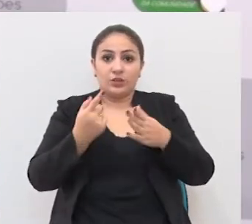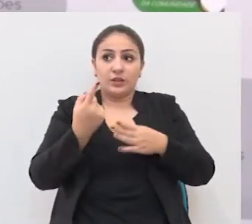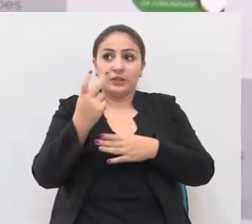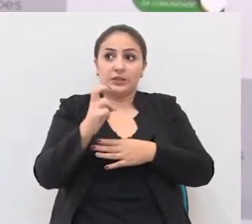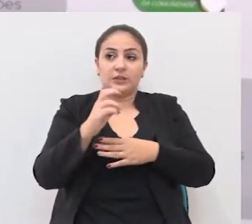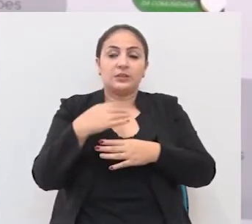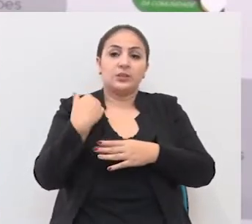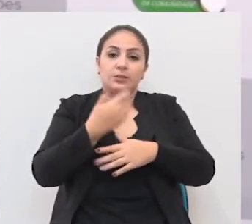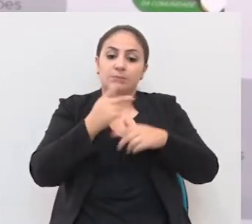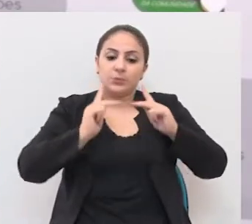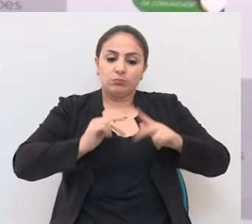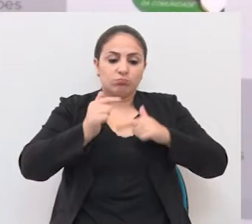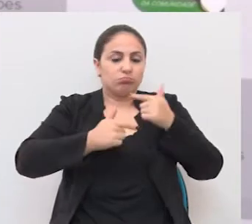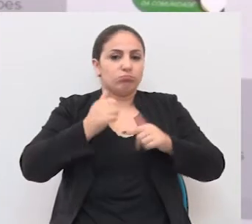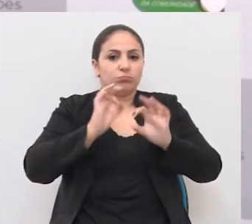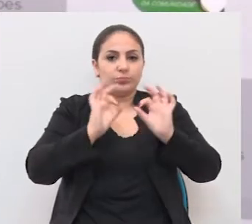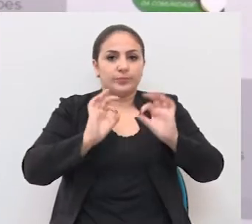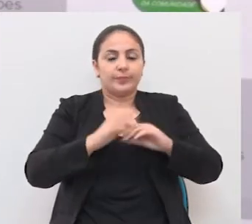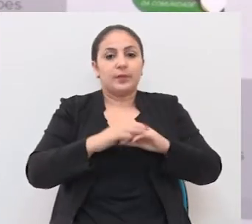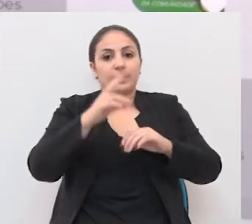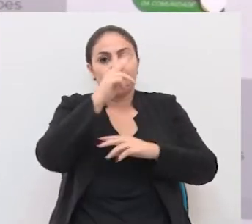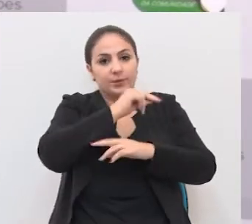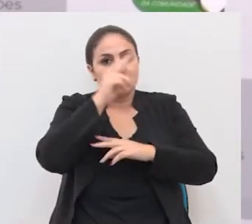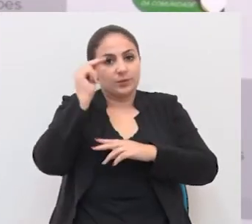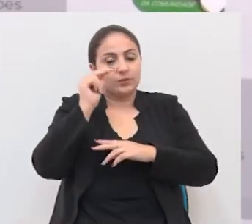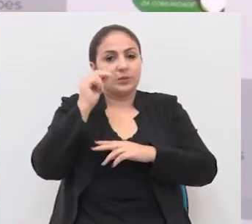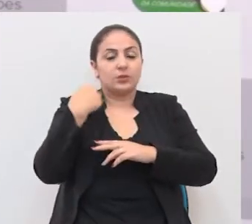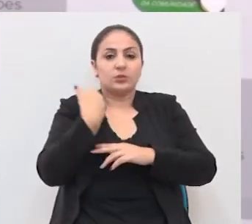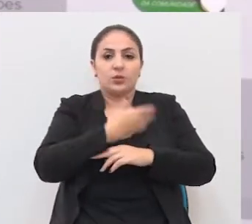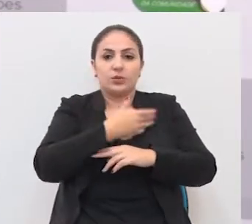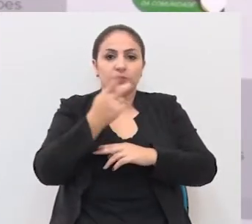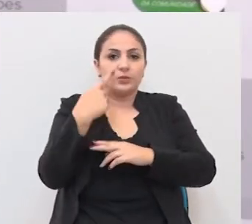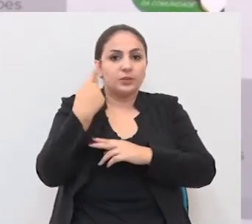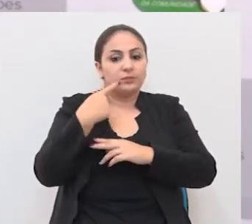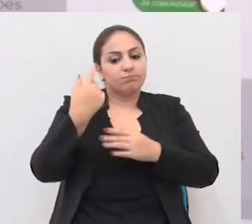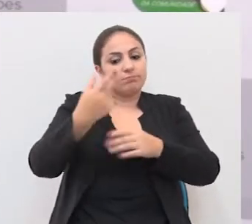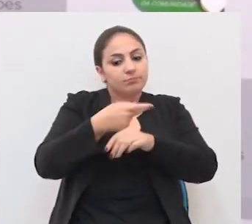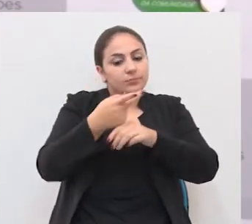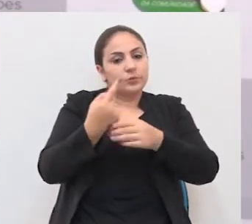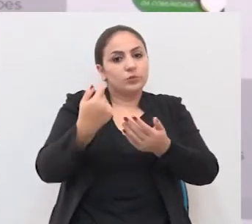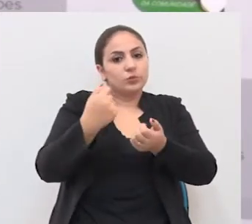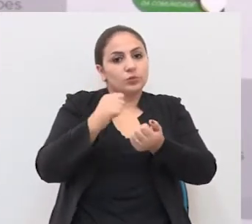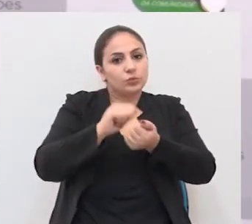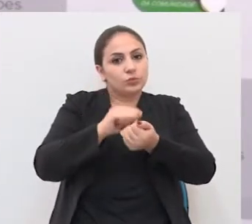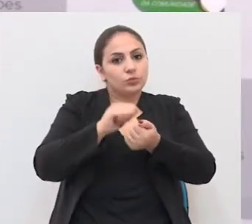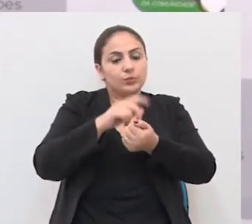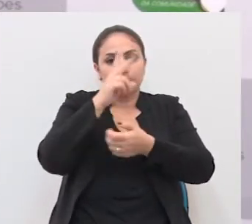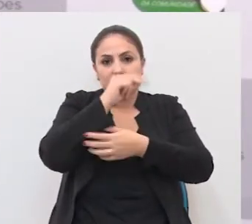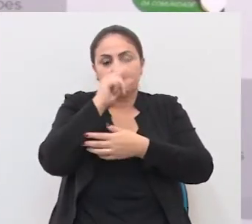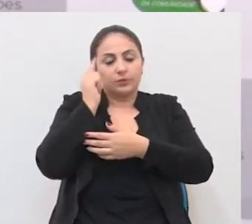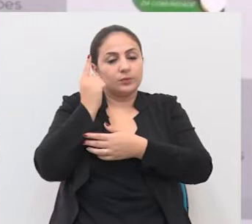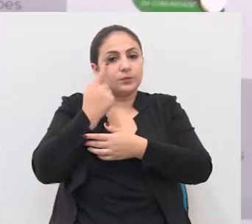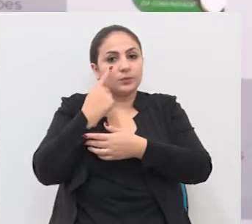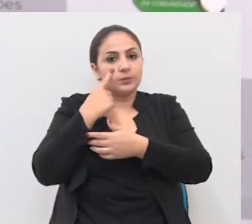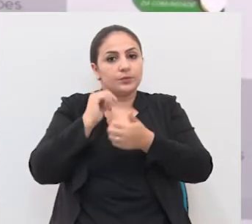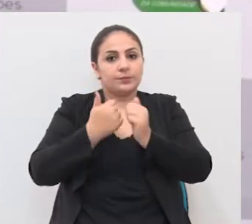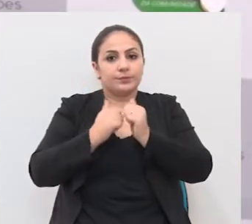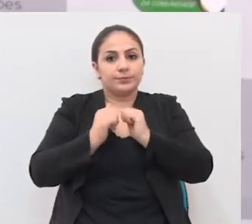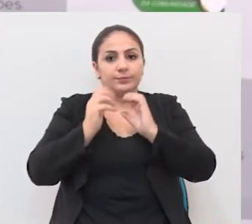quinze, os trabalhadores ainda não receberam. A Prefeitura Municipal e nós, vereadores, procuramos o Executivo, estão avaliando